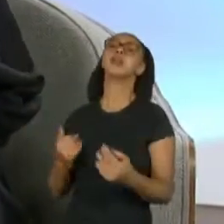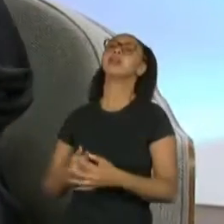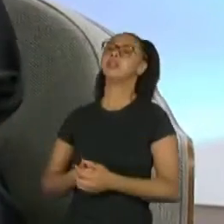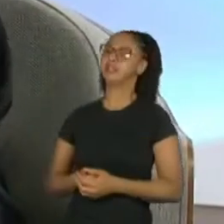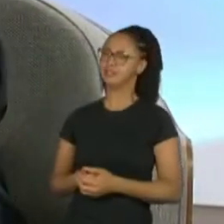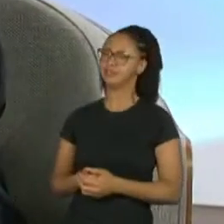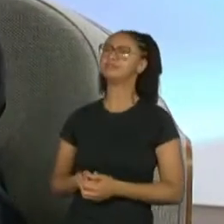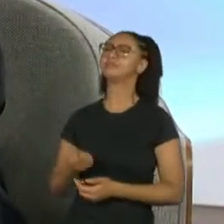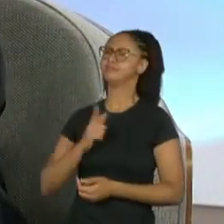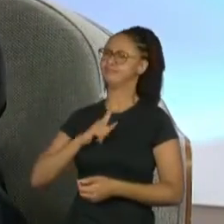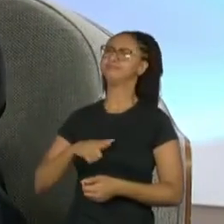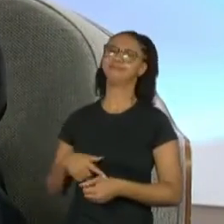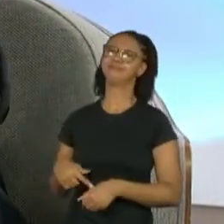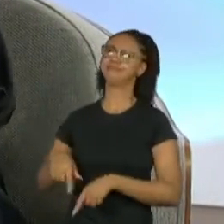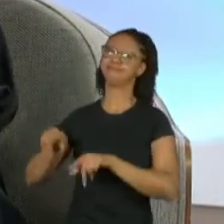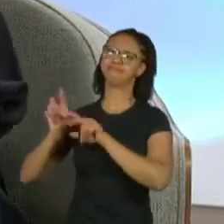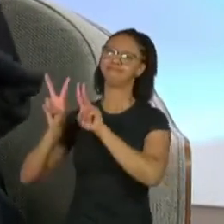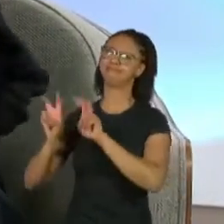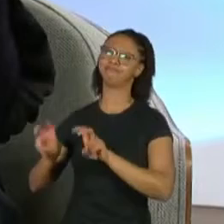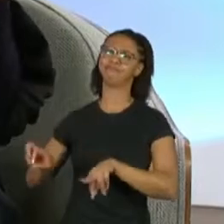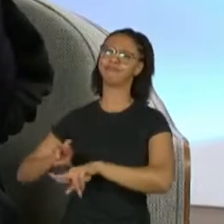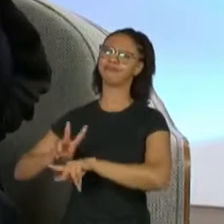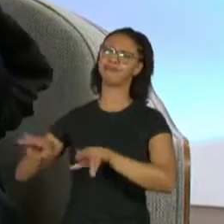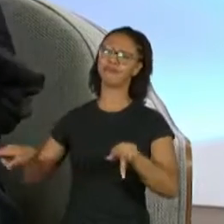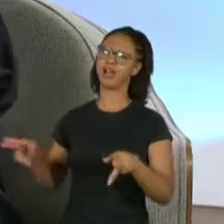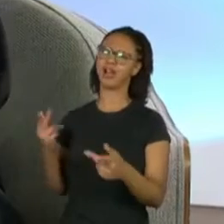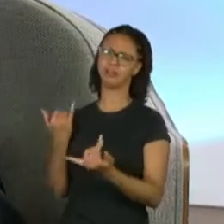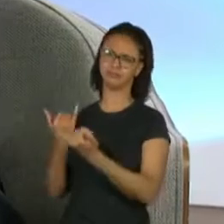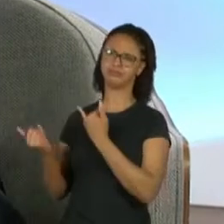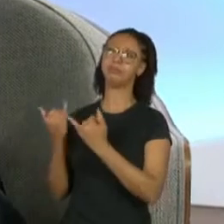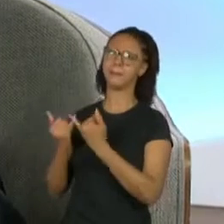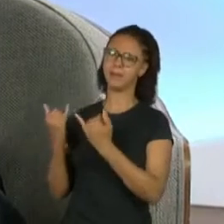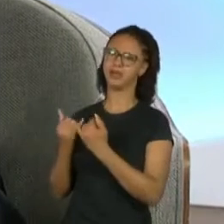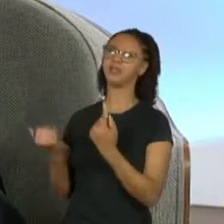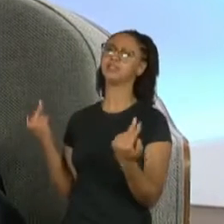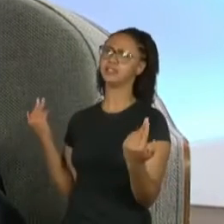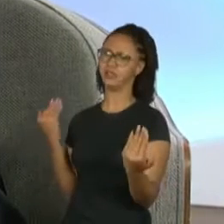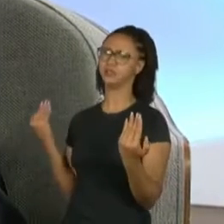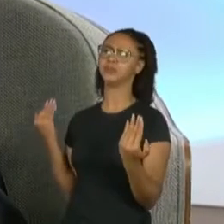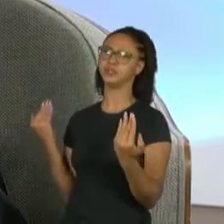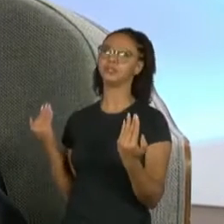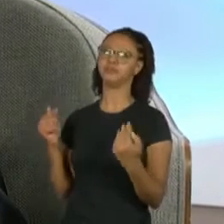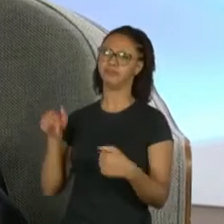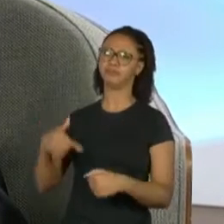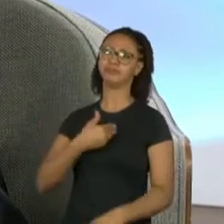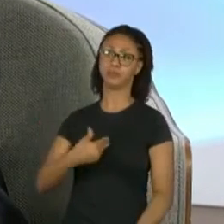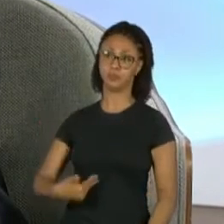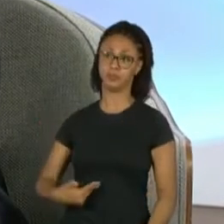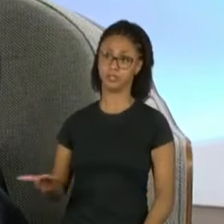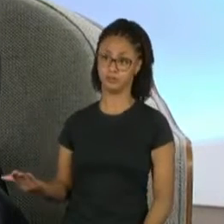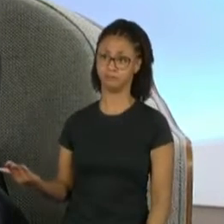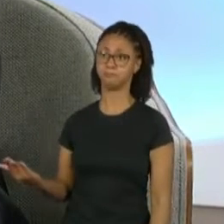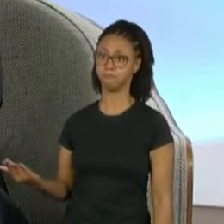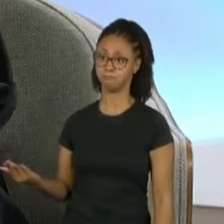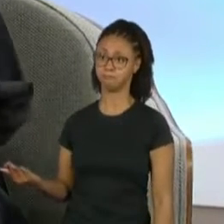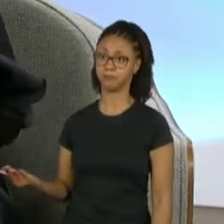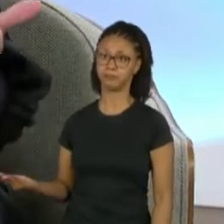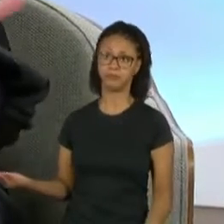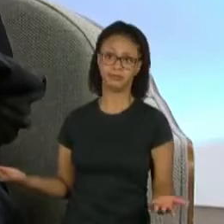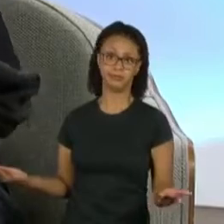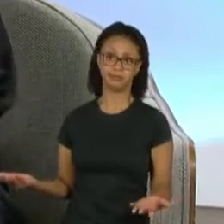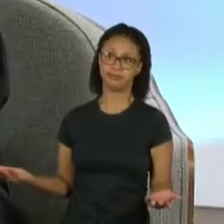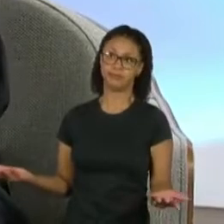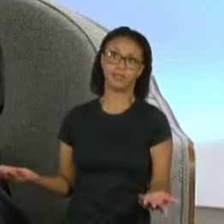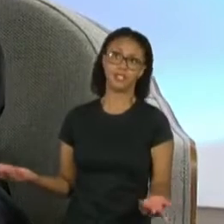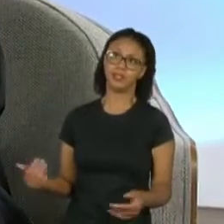questões, por exemplo, com esse governo, não é? Que,